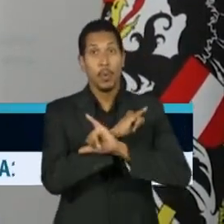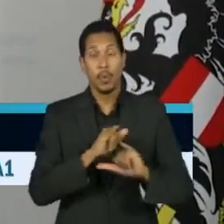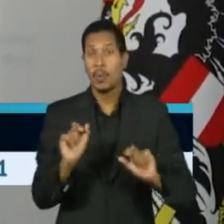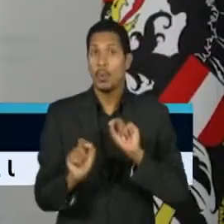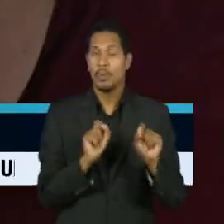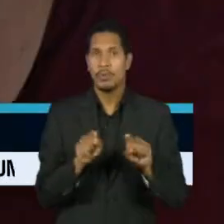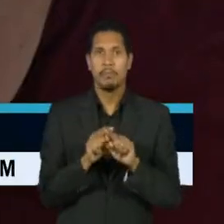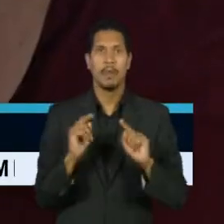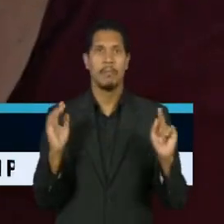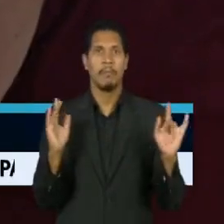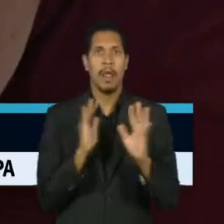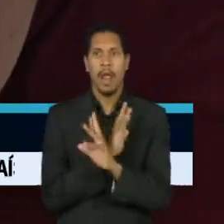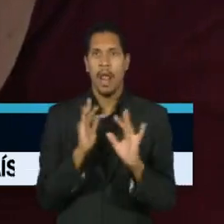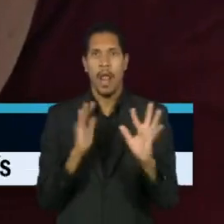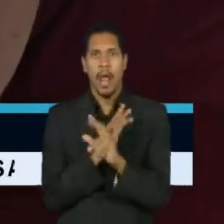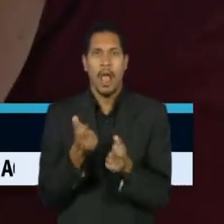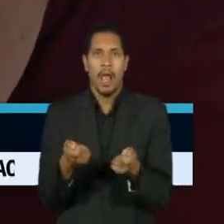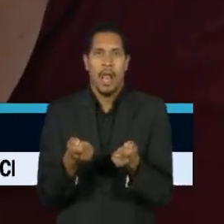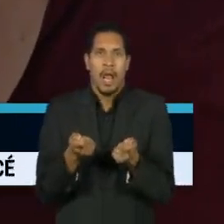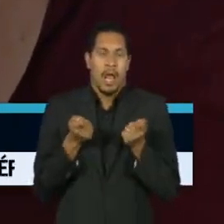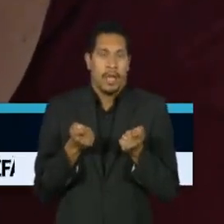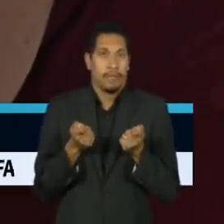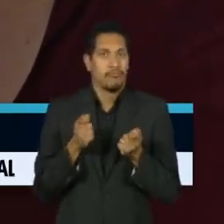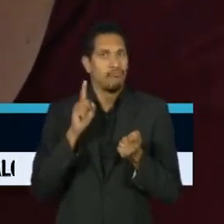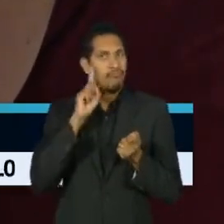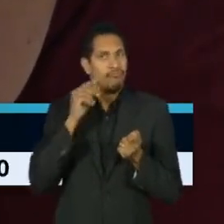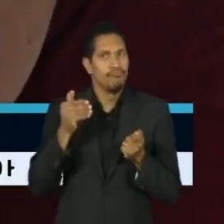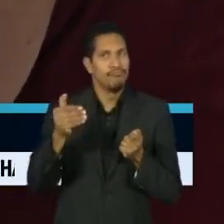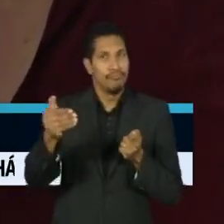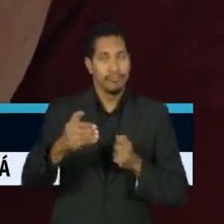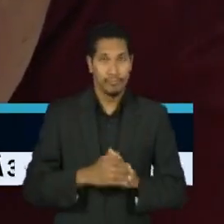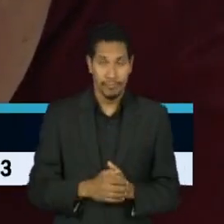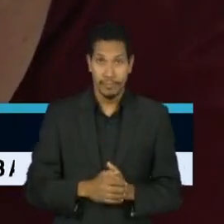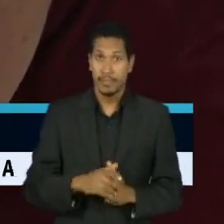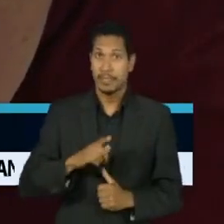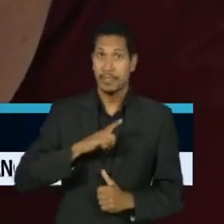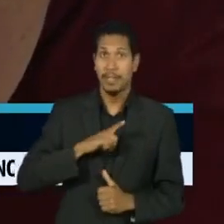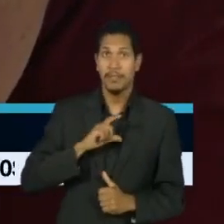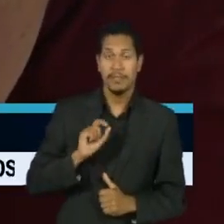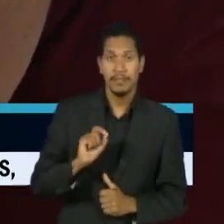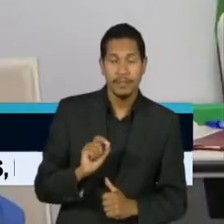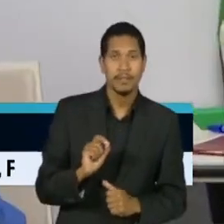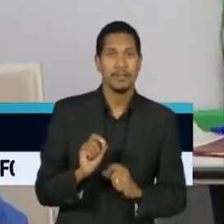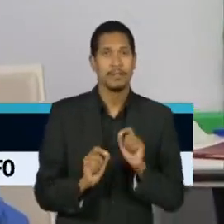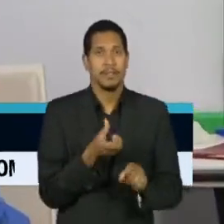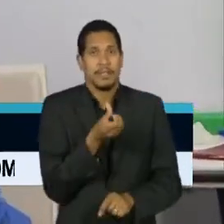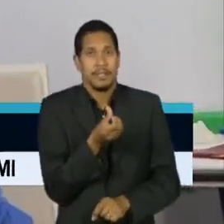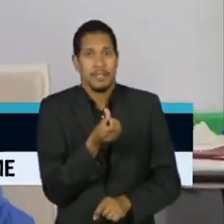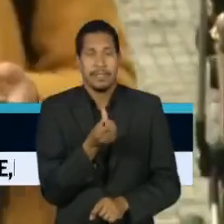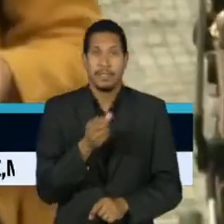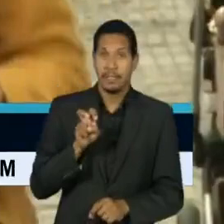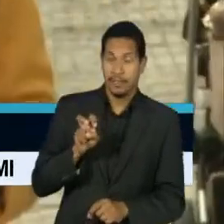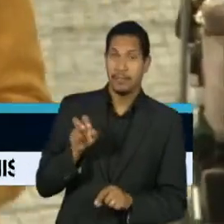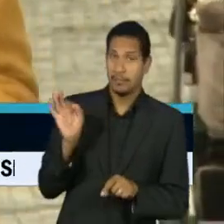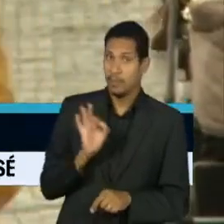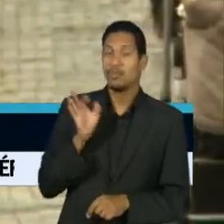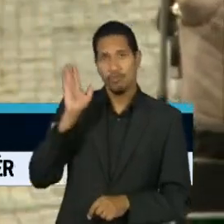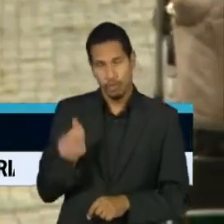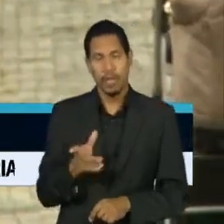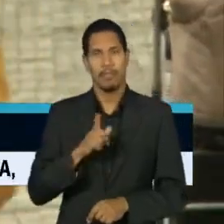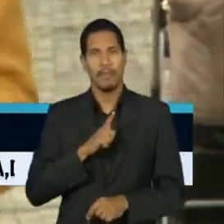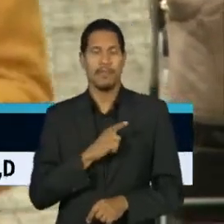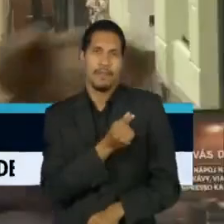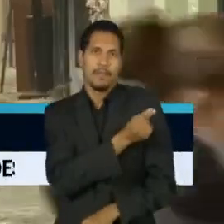próximos dias. 65% dos austríacos tomaram vacina, uma das menores taxas da Europa. Aumenta o